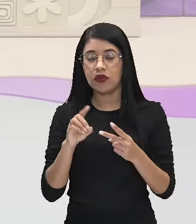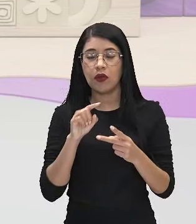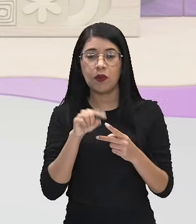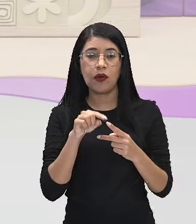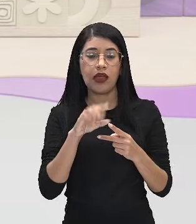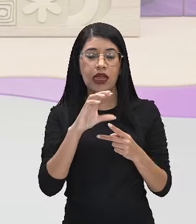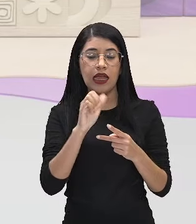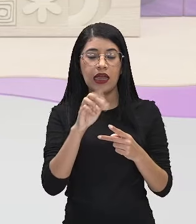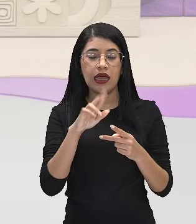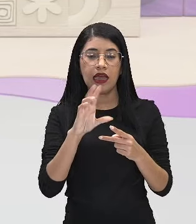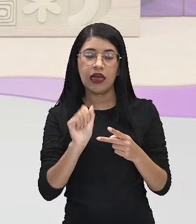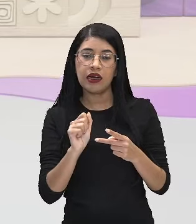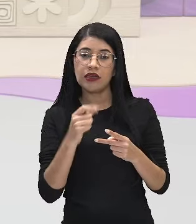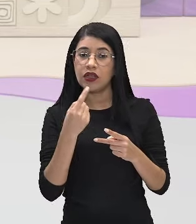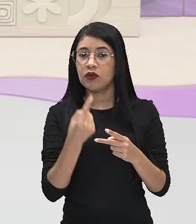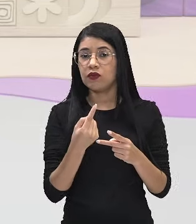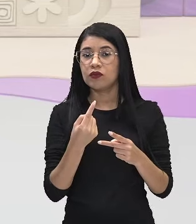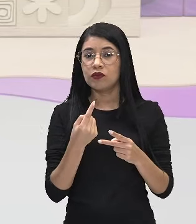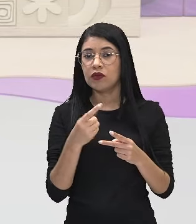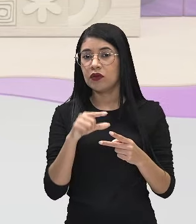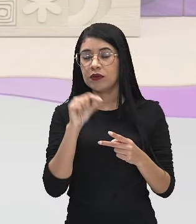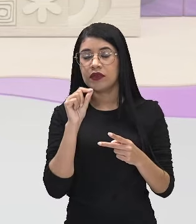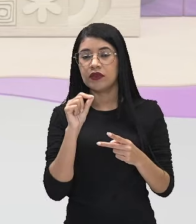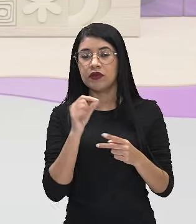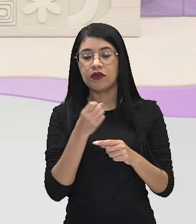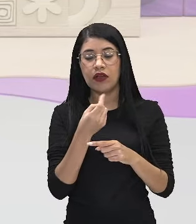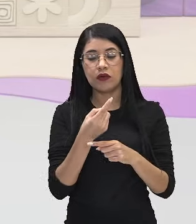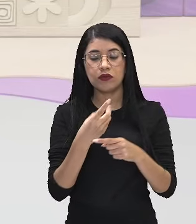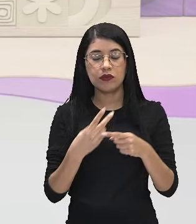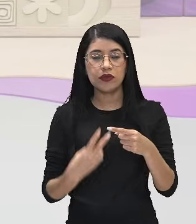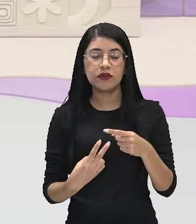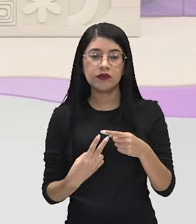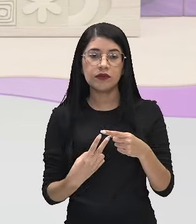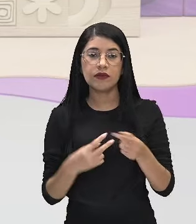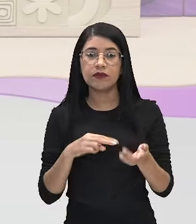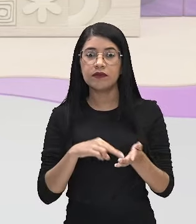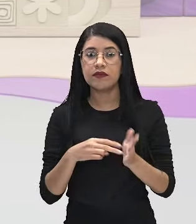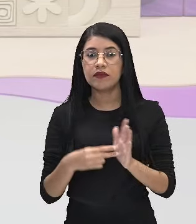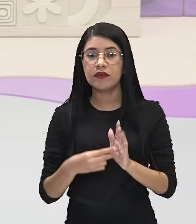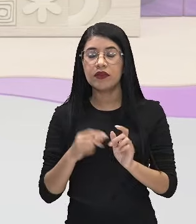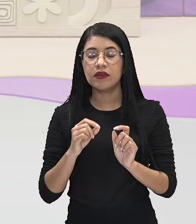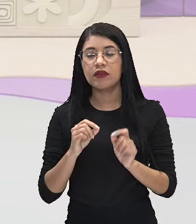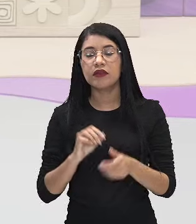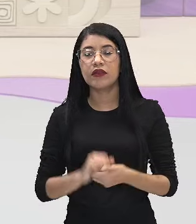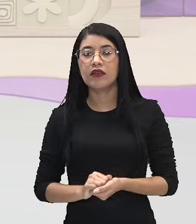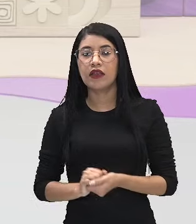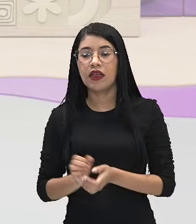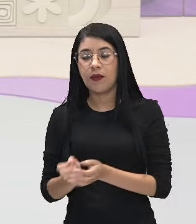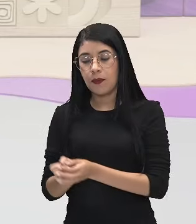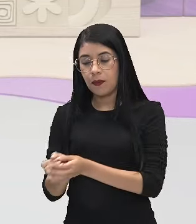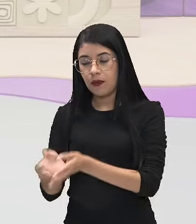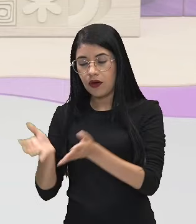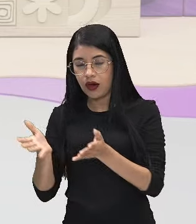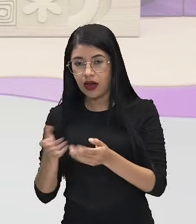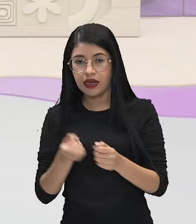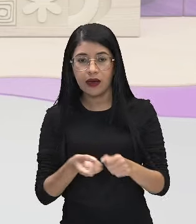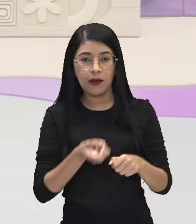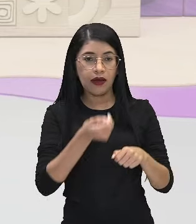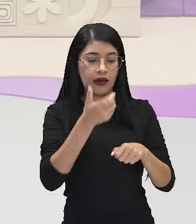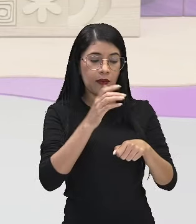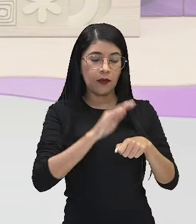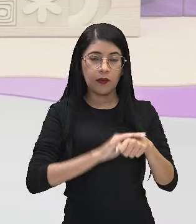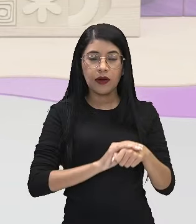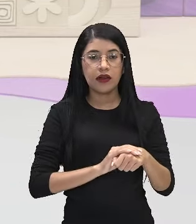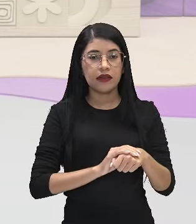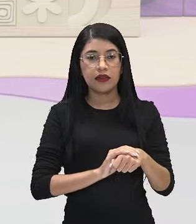eu só tenho uma opção, né? Então, seria aí 1 sobre 2. Ou seja, o lançamento do dado e o lançamento da moeda não vão